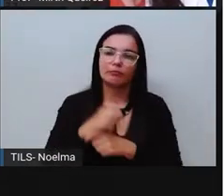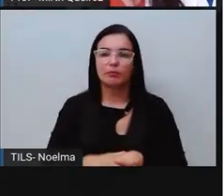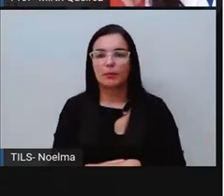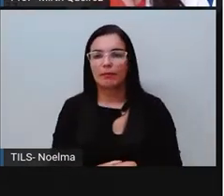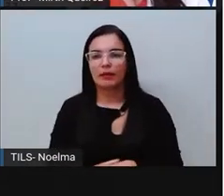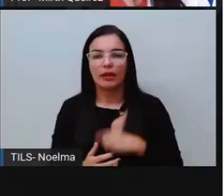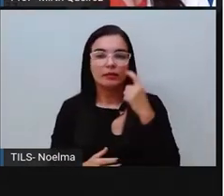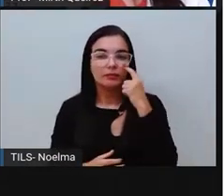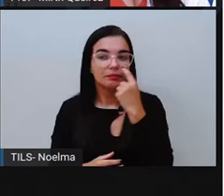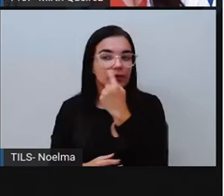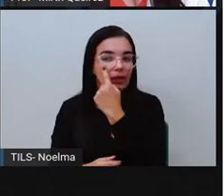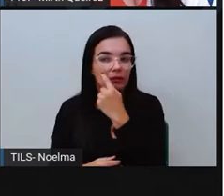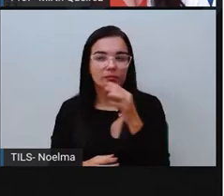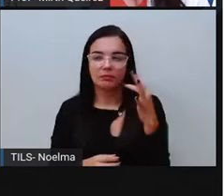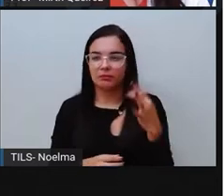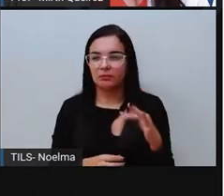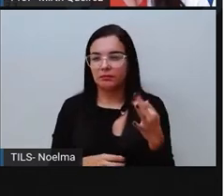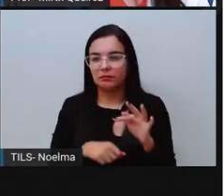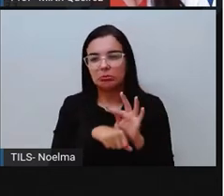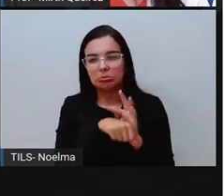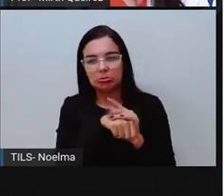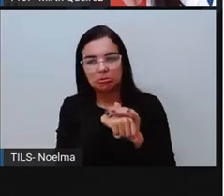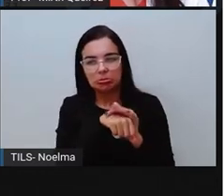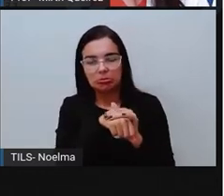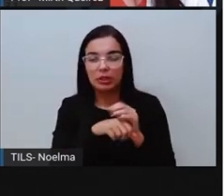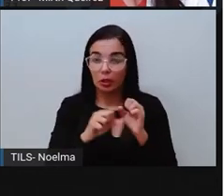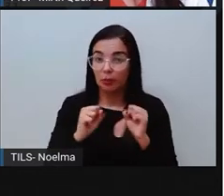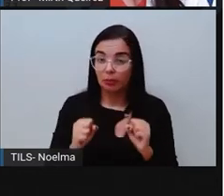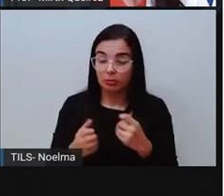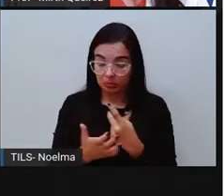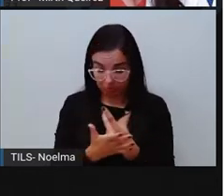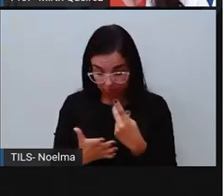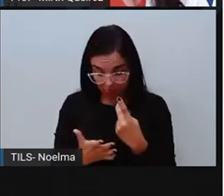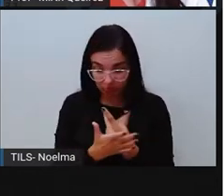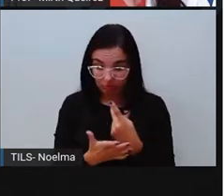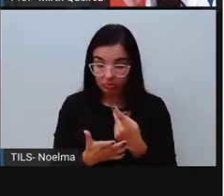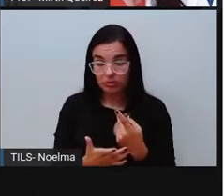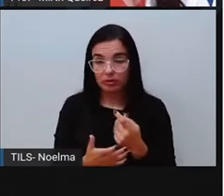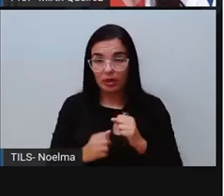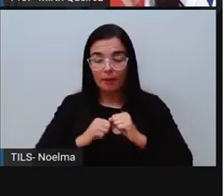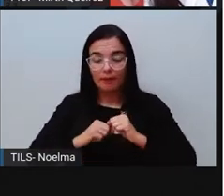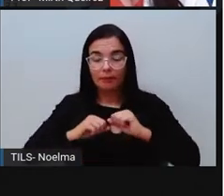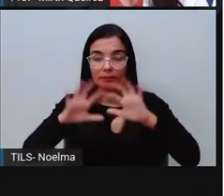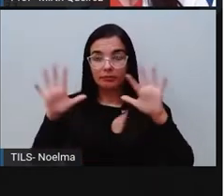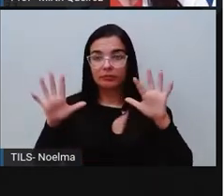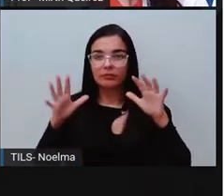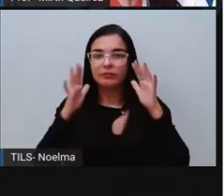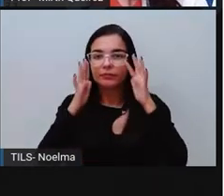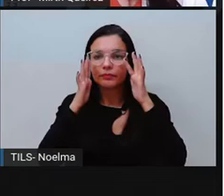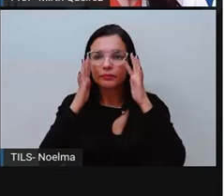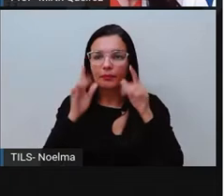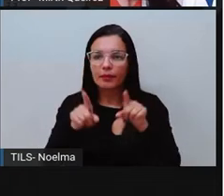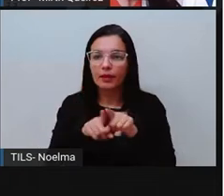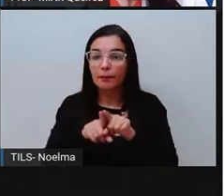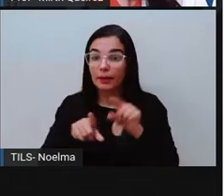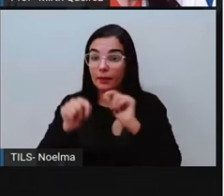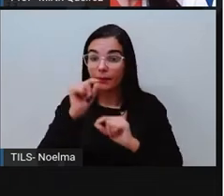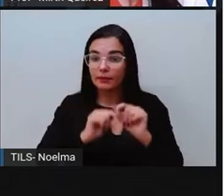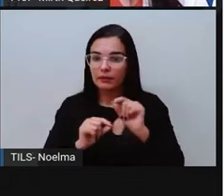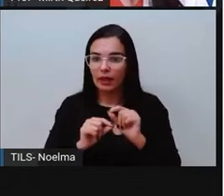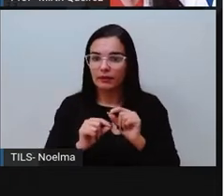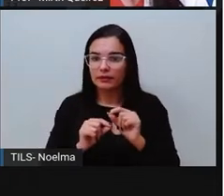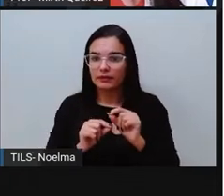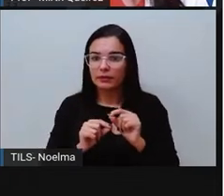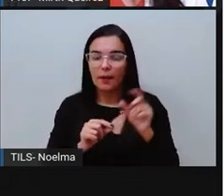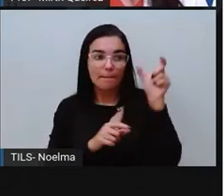olhos. Esses momentos aí poderiam marcar o clímax do texto. E aparecem personagens fantasiosos no texto?